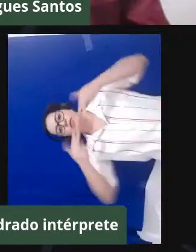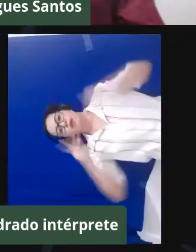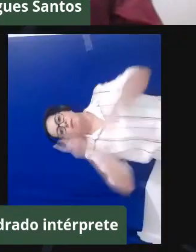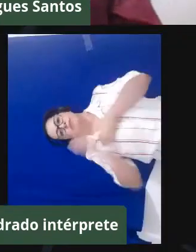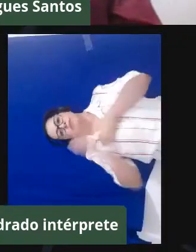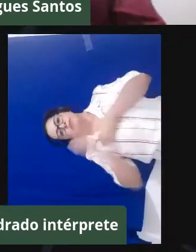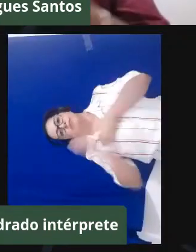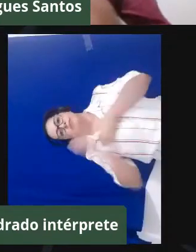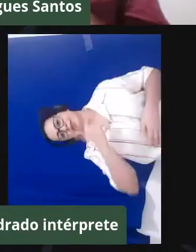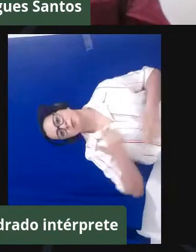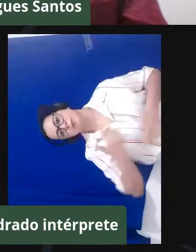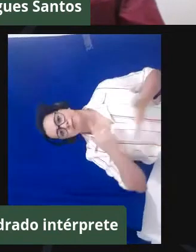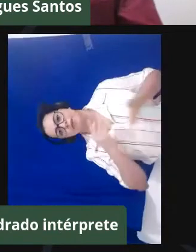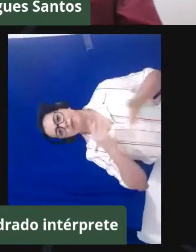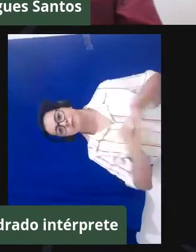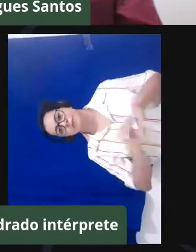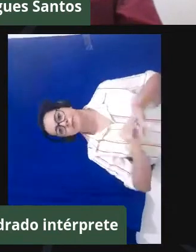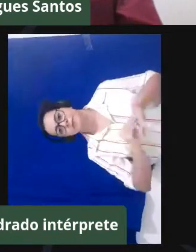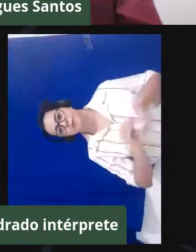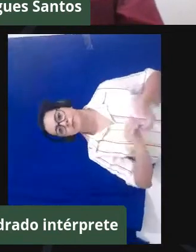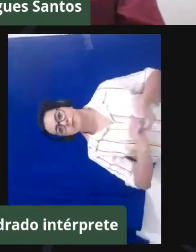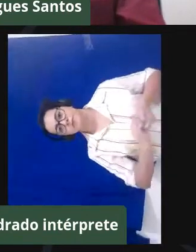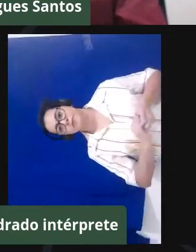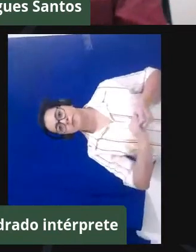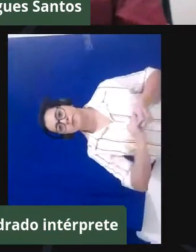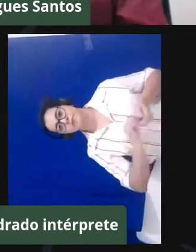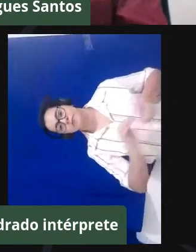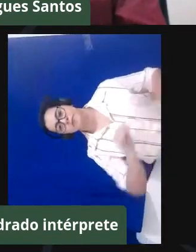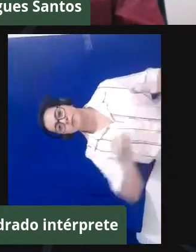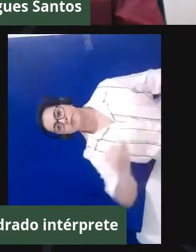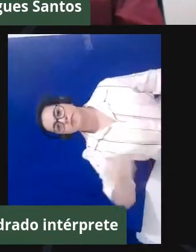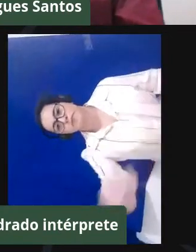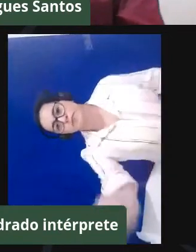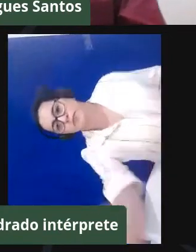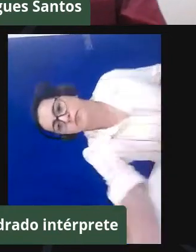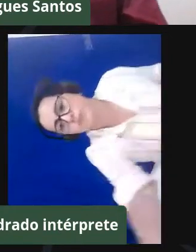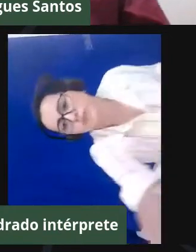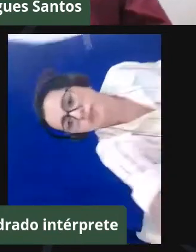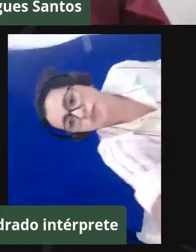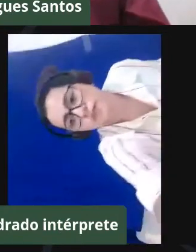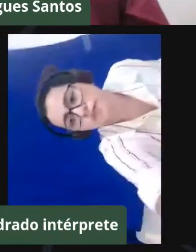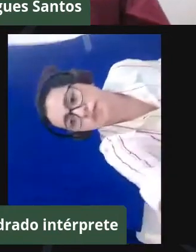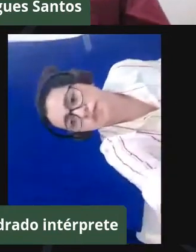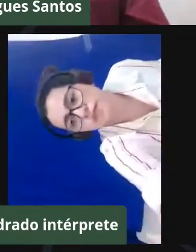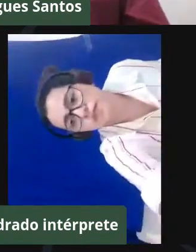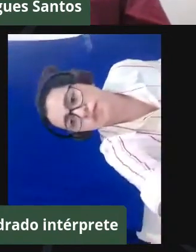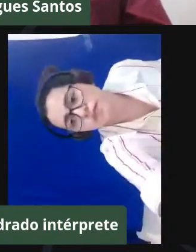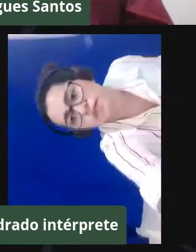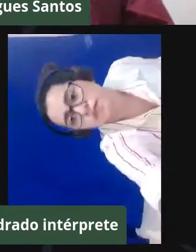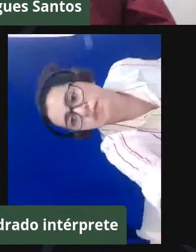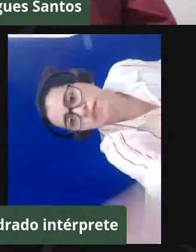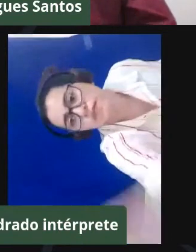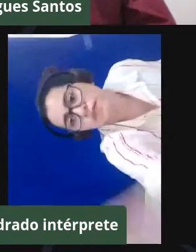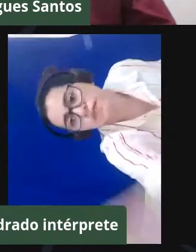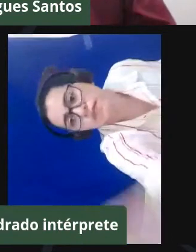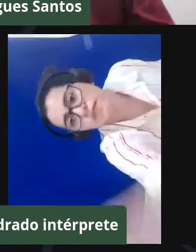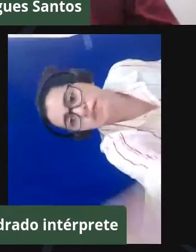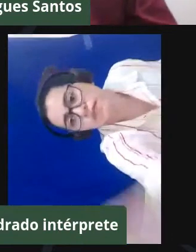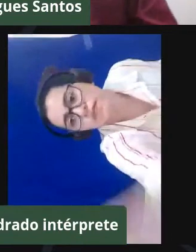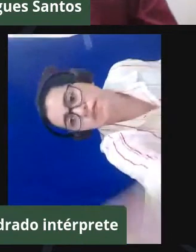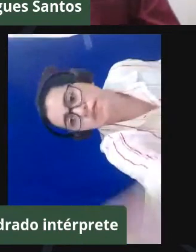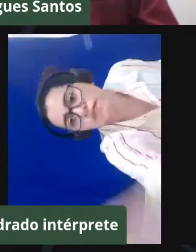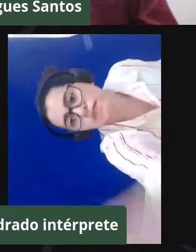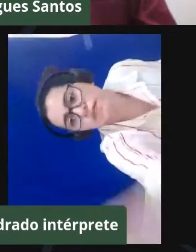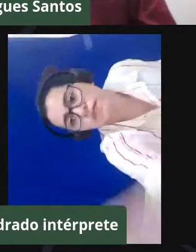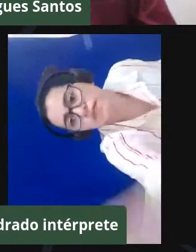muito da nossa relação e estou disposto a gente continuar dialogando, como sempre. Obrigado aí ao IFE, parabéns pelo evento que a